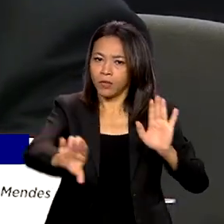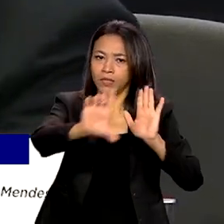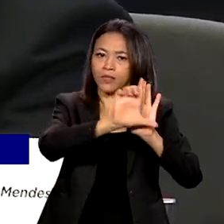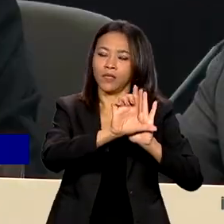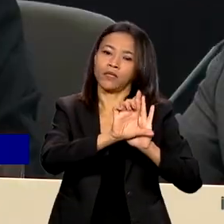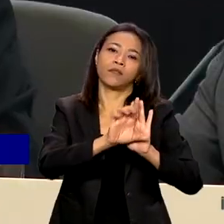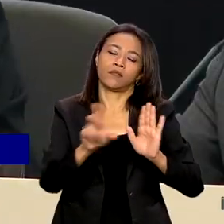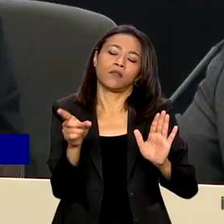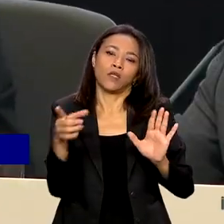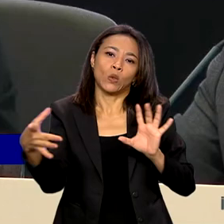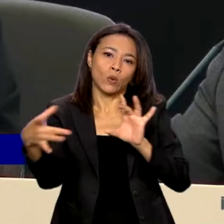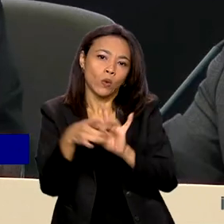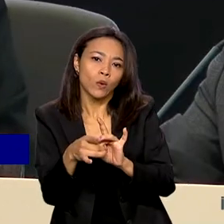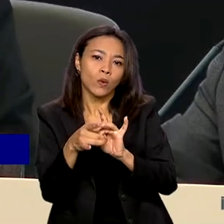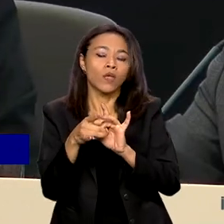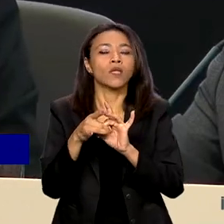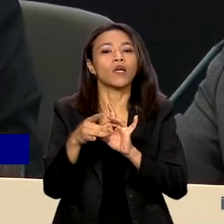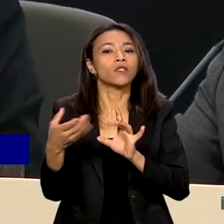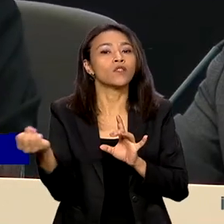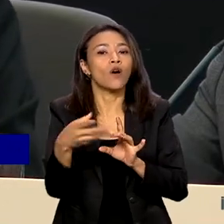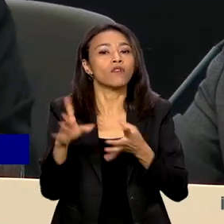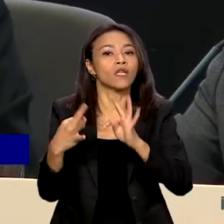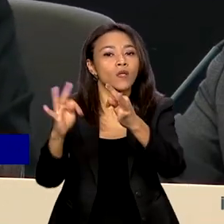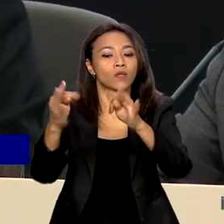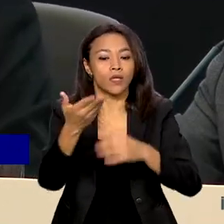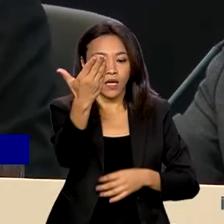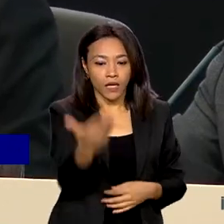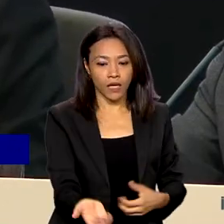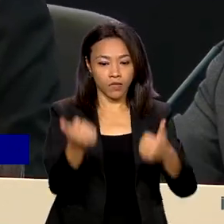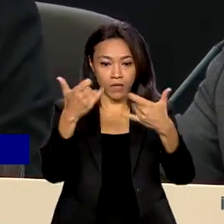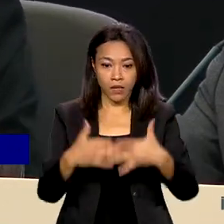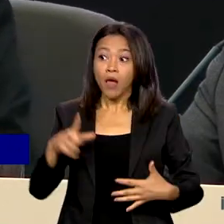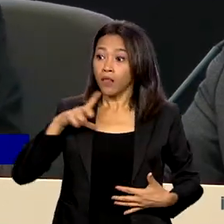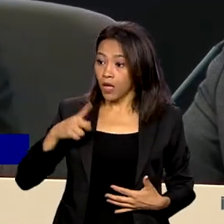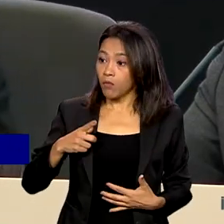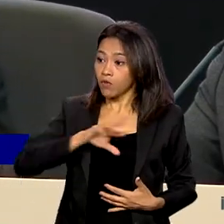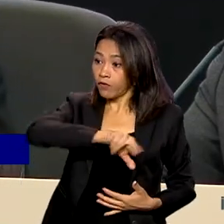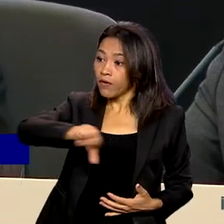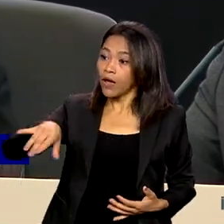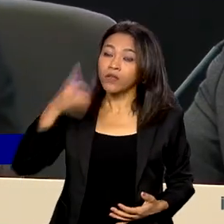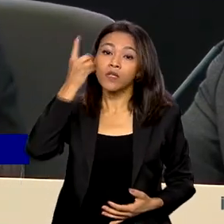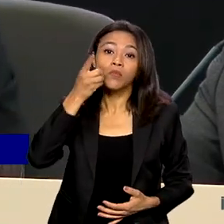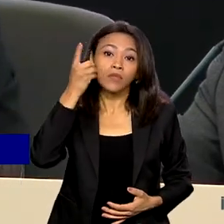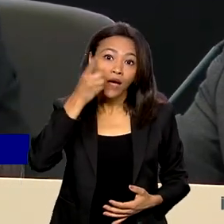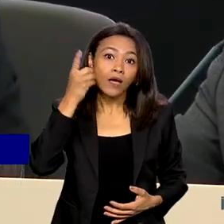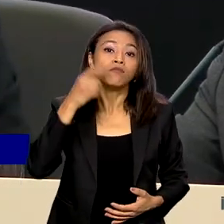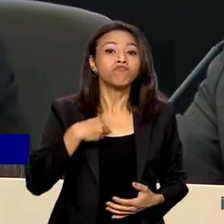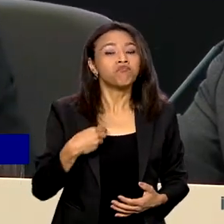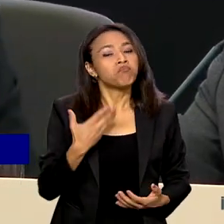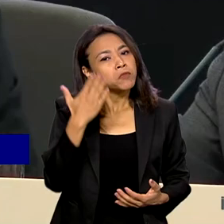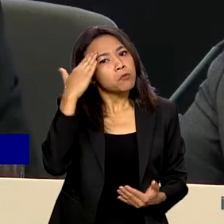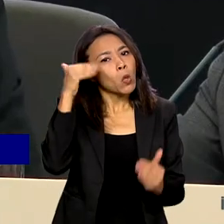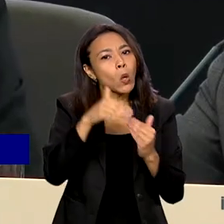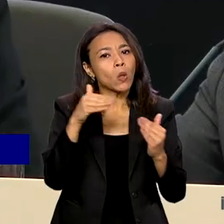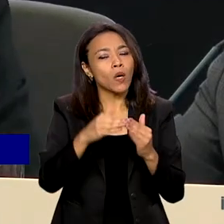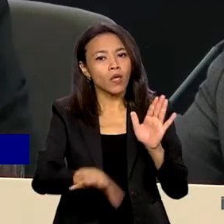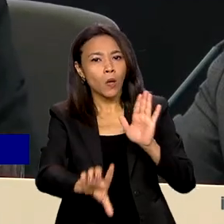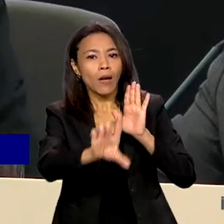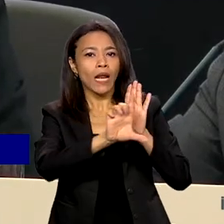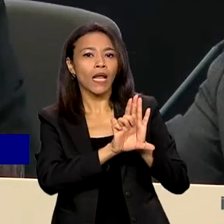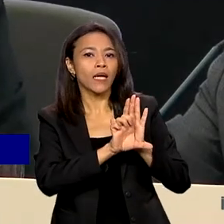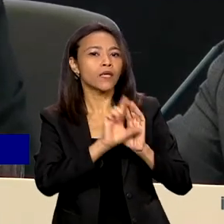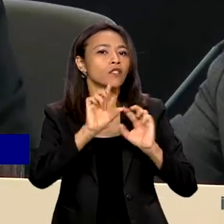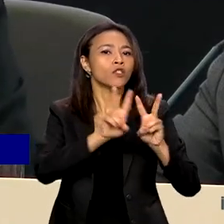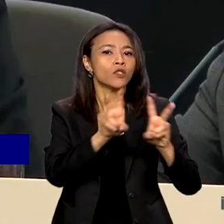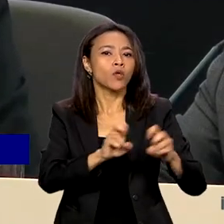tecnologias. É muito importante que a Câmara dos Deputados, e temos vários deputados aqui, aprecie o projeto da lei das fake news. Nós